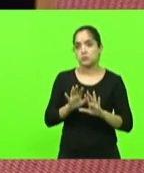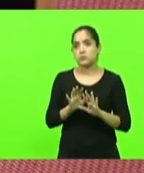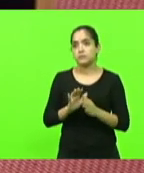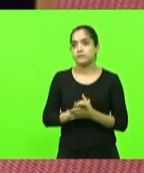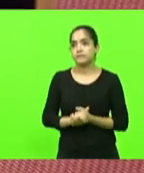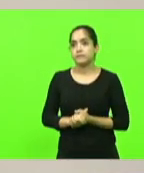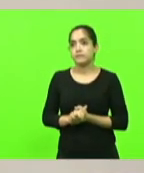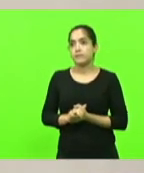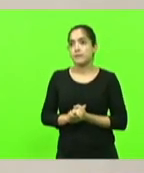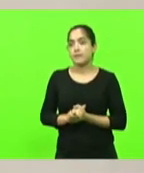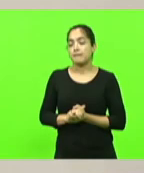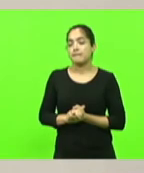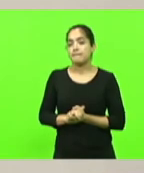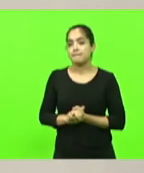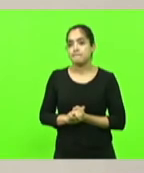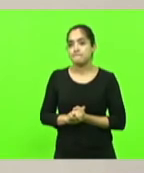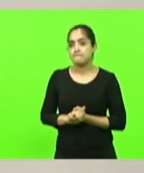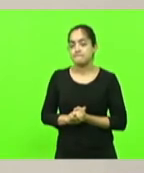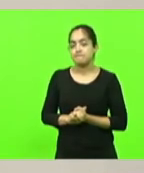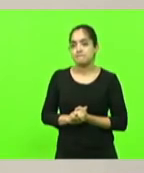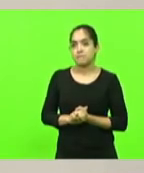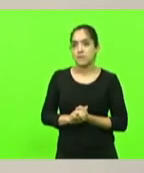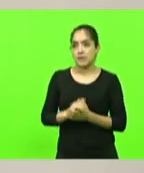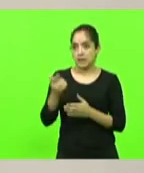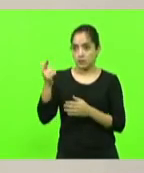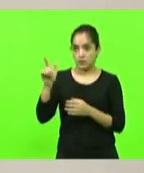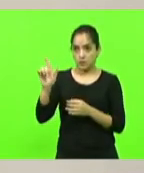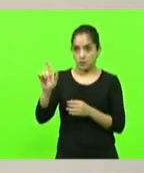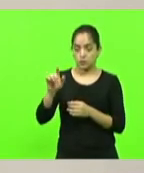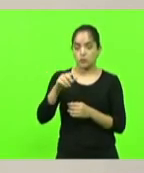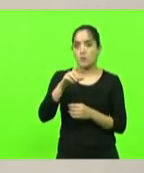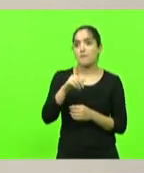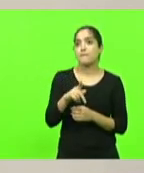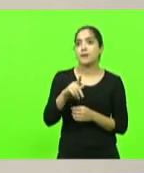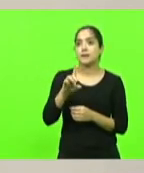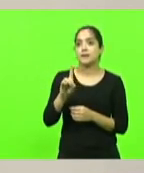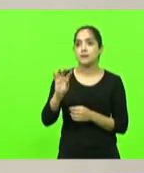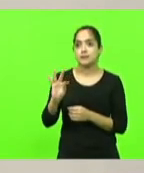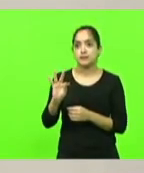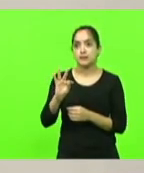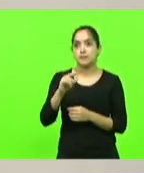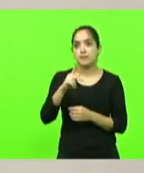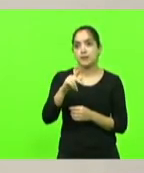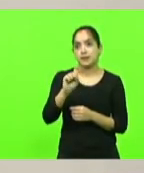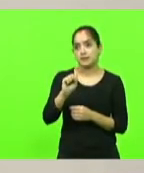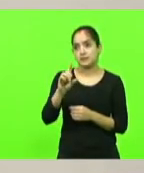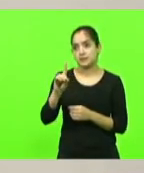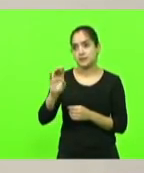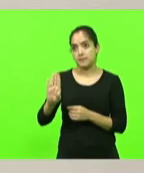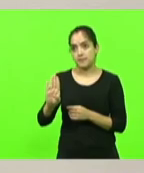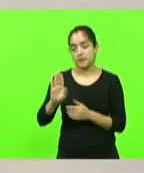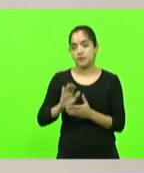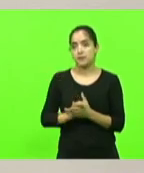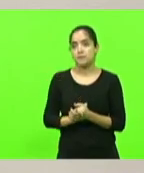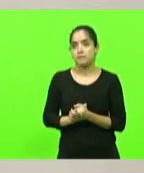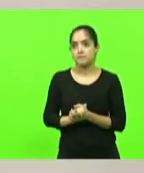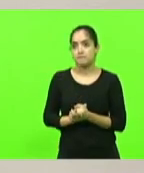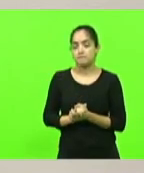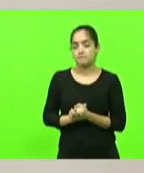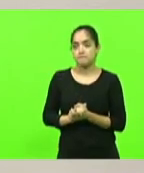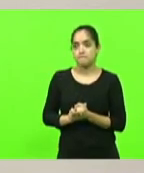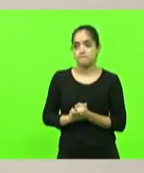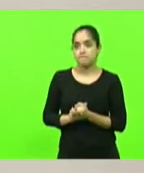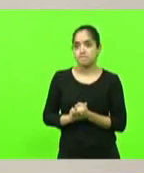obrigado deputado Maurício Cudilac próximo partido PDT PSDB republicanos por 7 minutos e 30 segundos